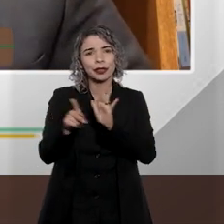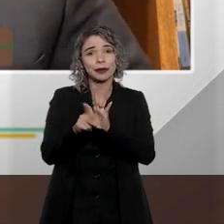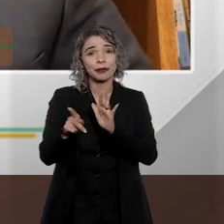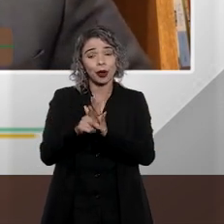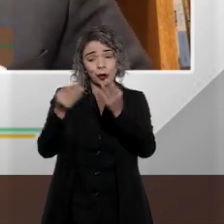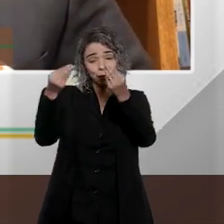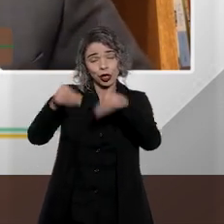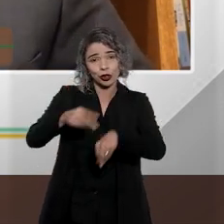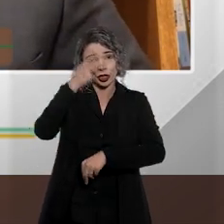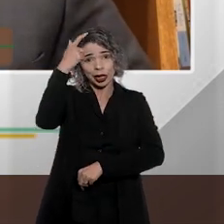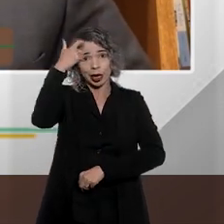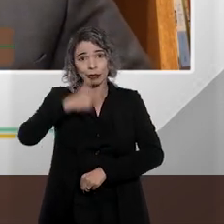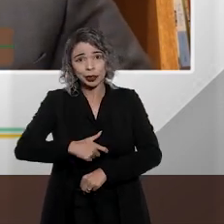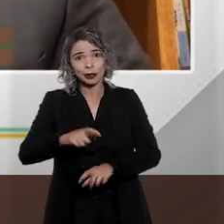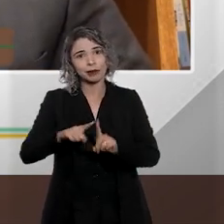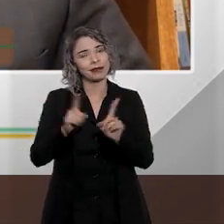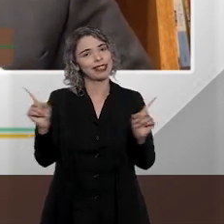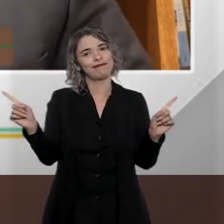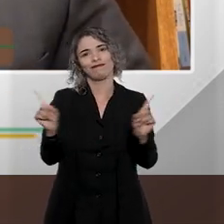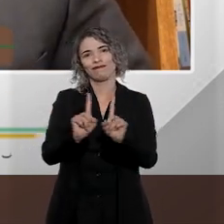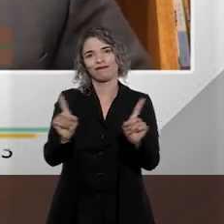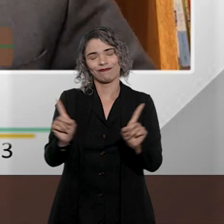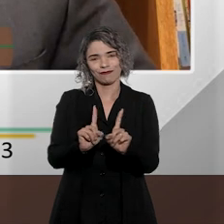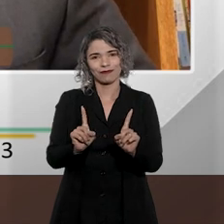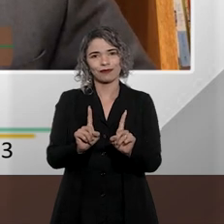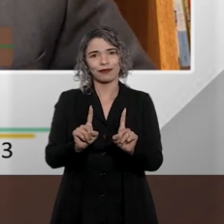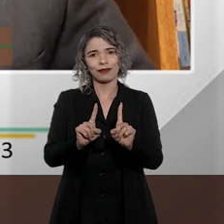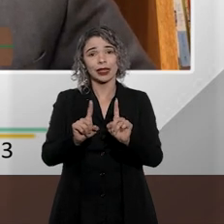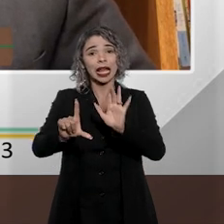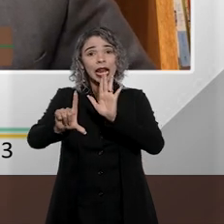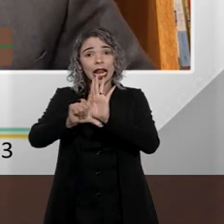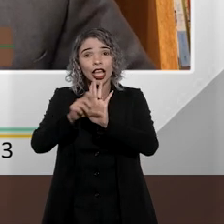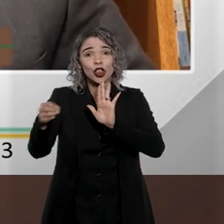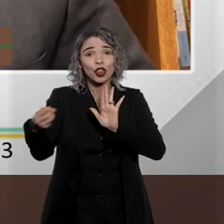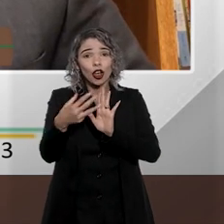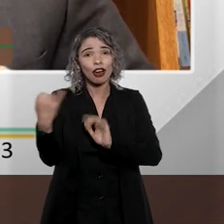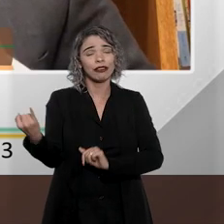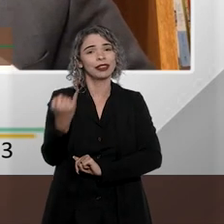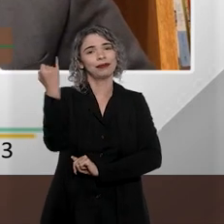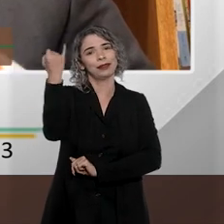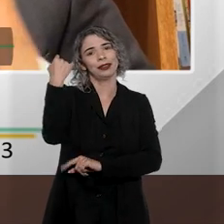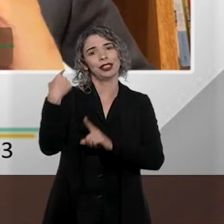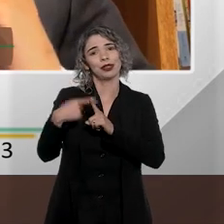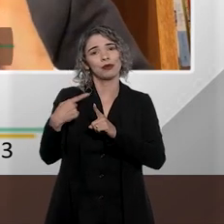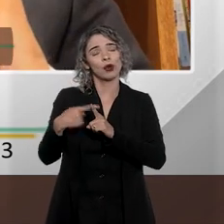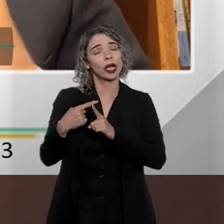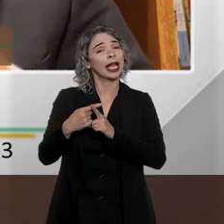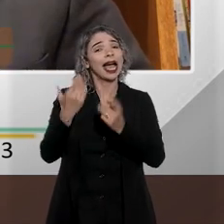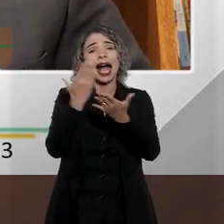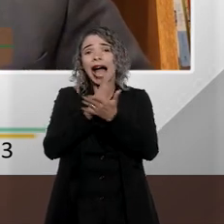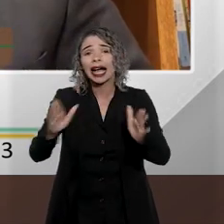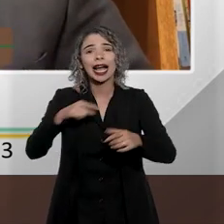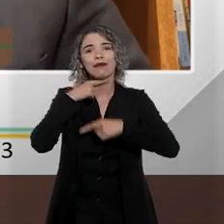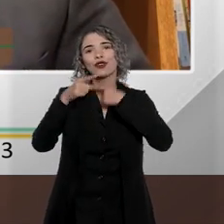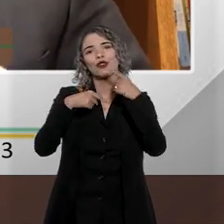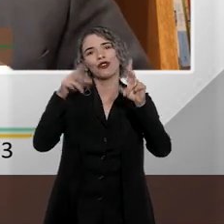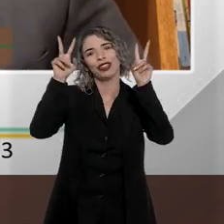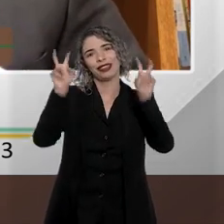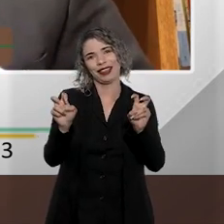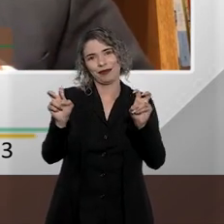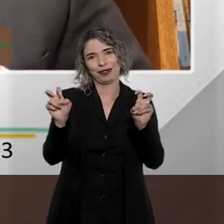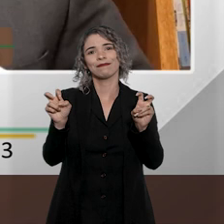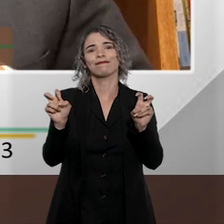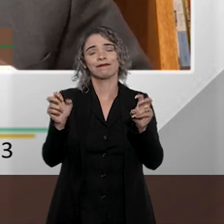prejudicial ao réu, quando em verdade nunca foi. E essa lei é extremamente importante exatamente porque espanca qualquer dúvida em relação a isso.